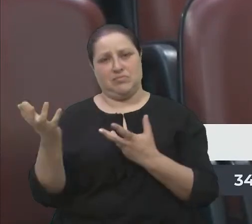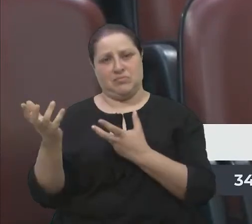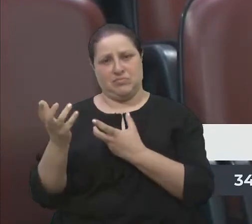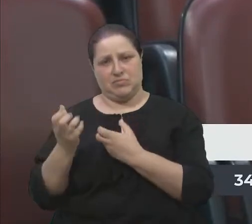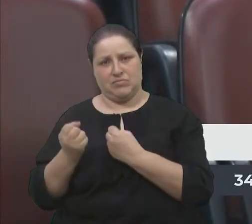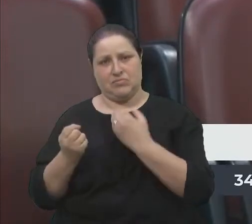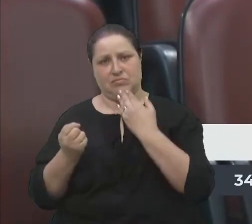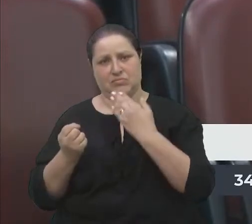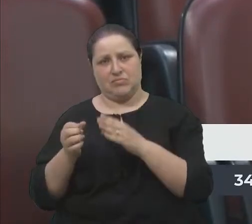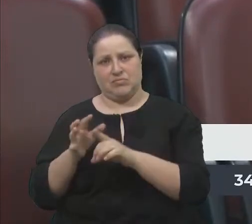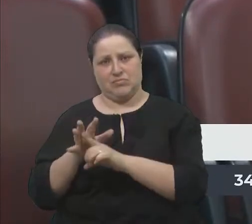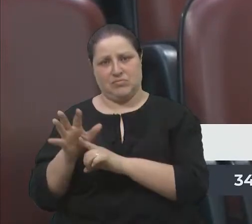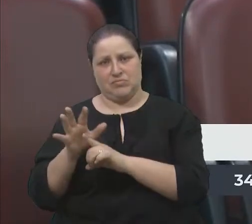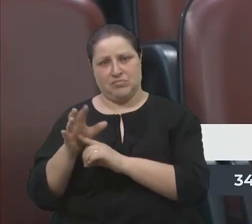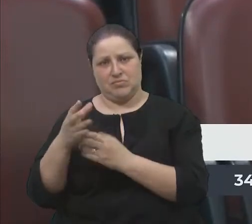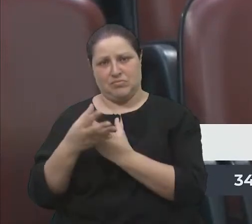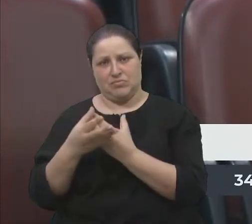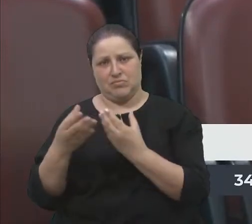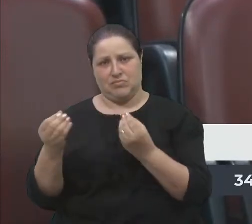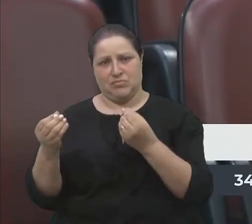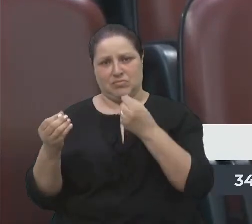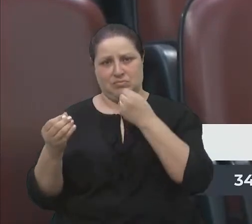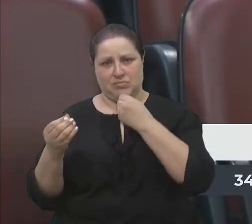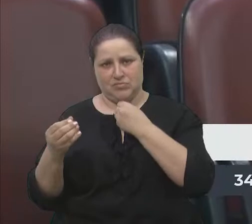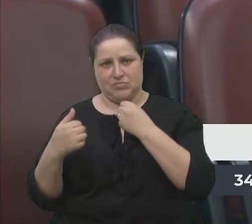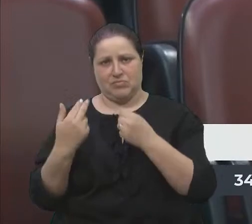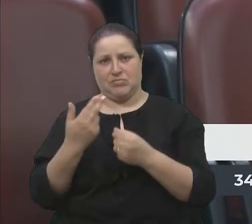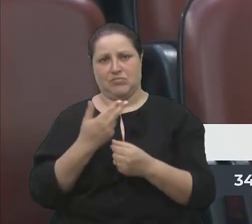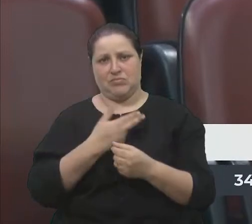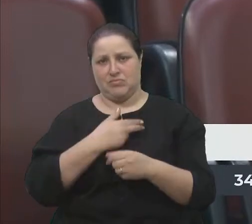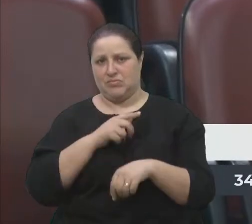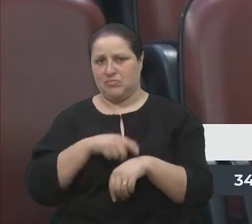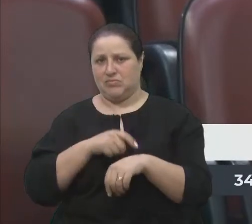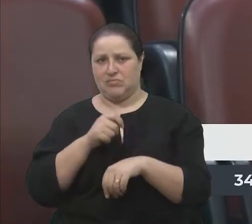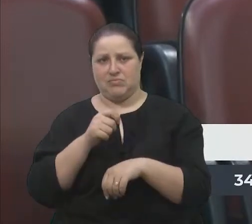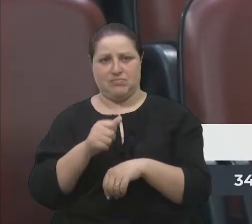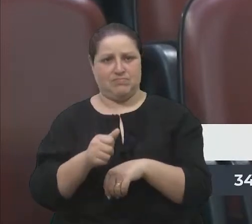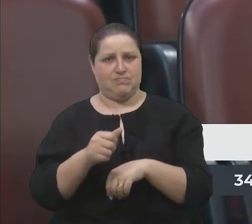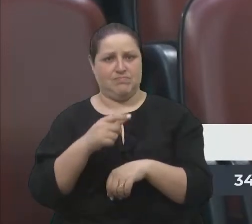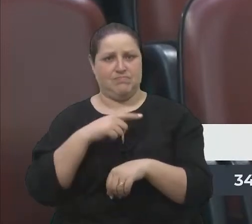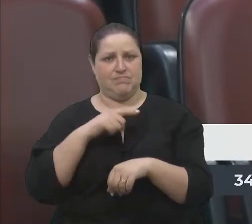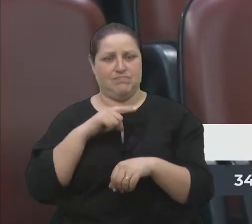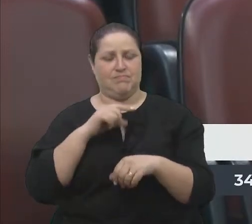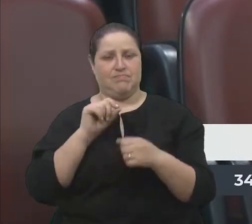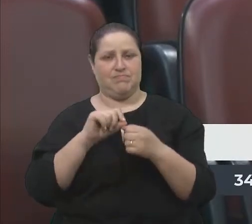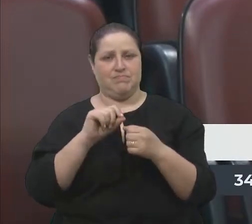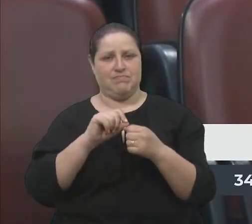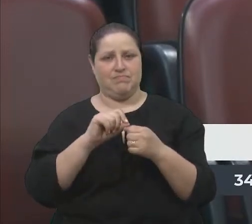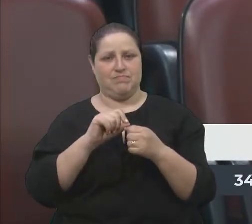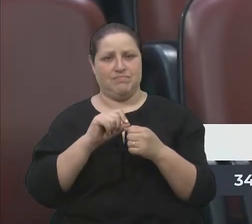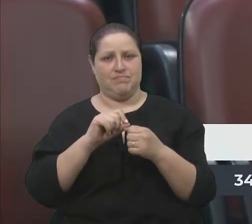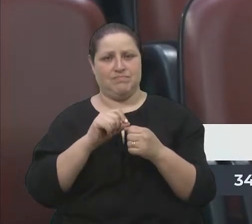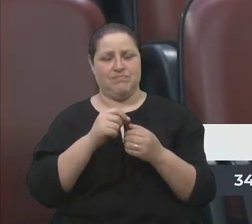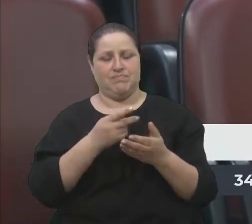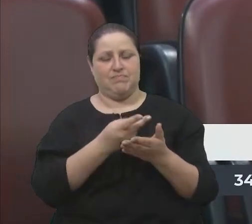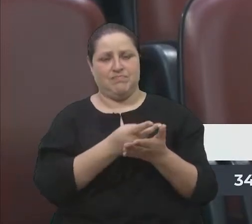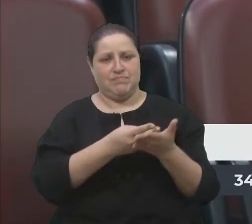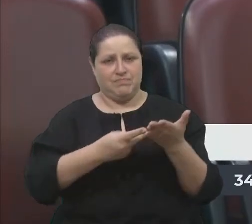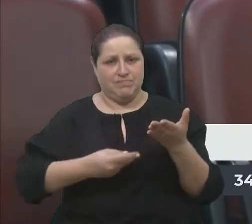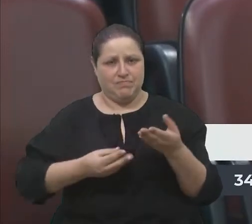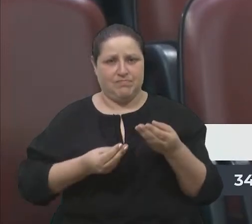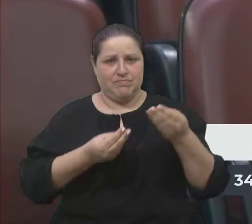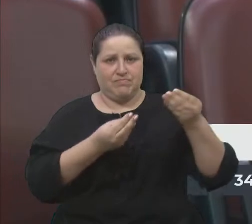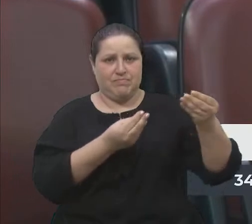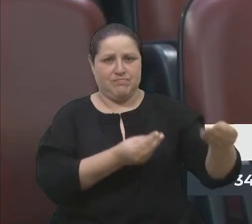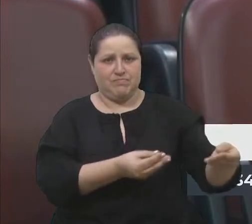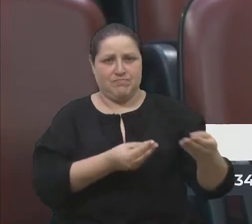tem muita demanda em nossa cidade. E nós, imediatamente, estaremos protocolando essas demandas, enviando